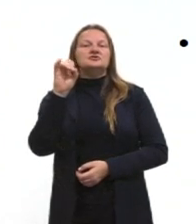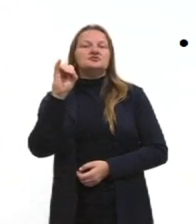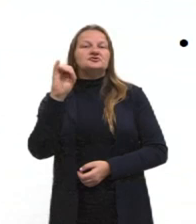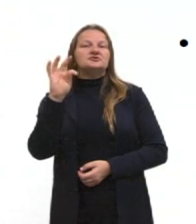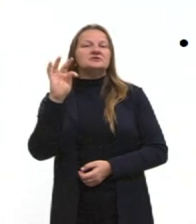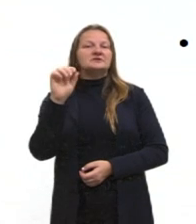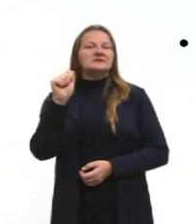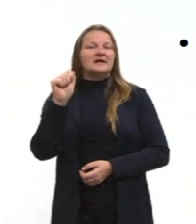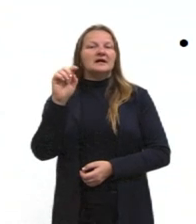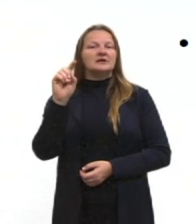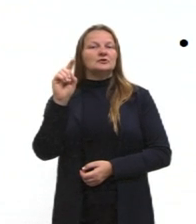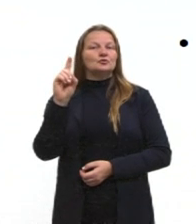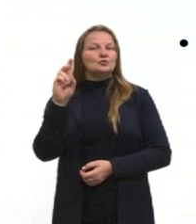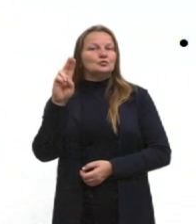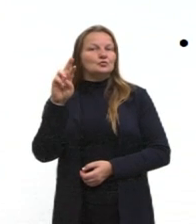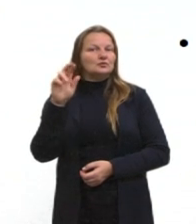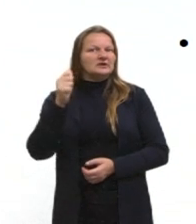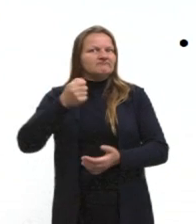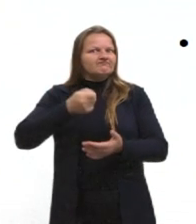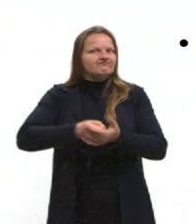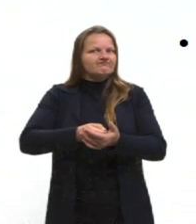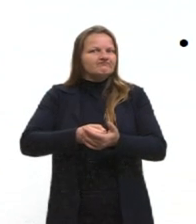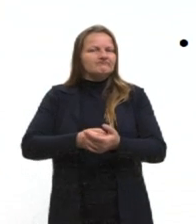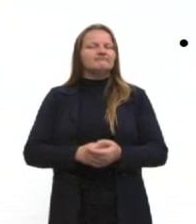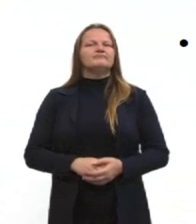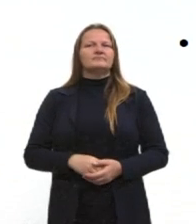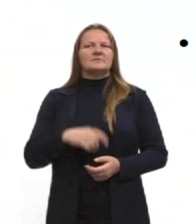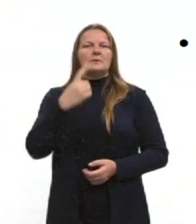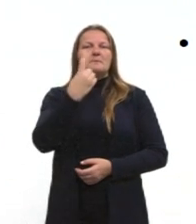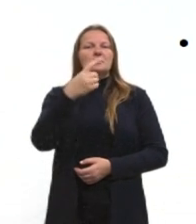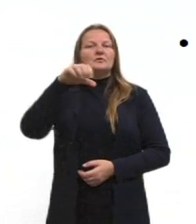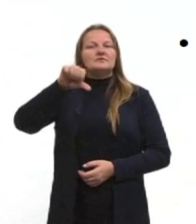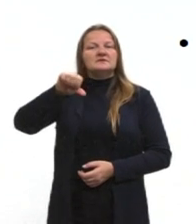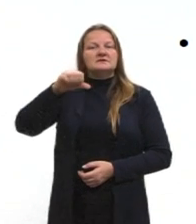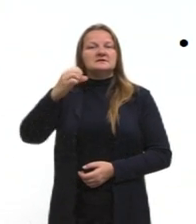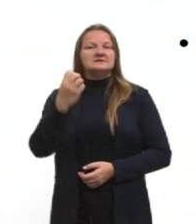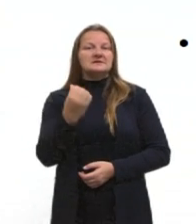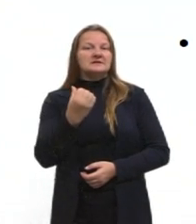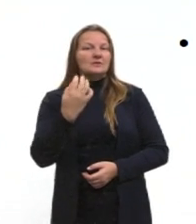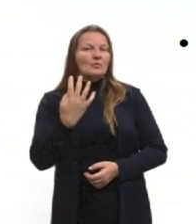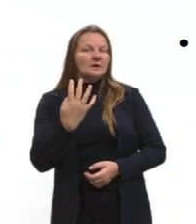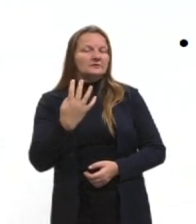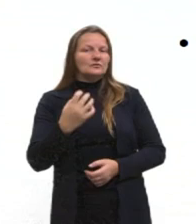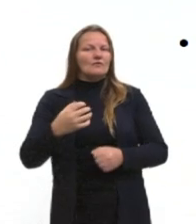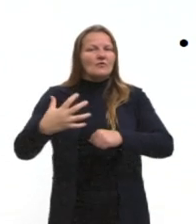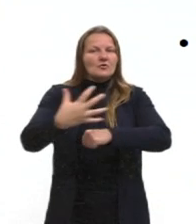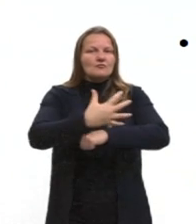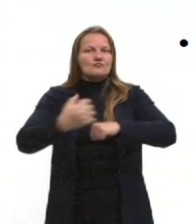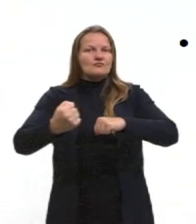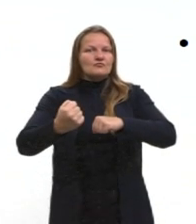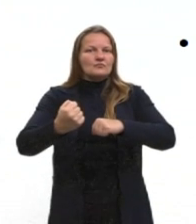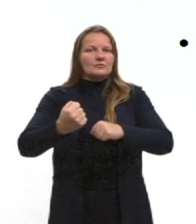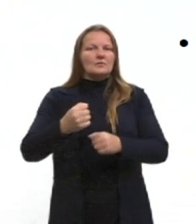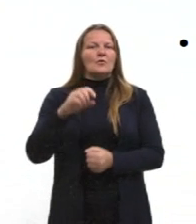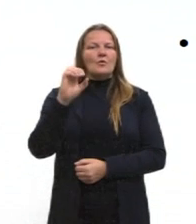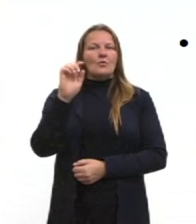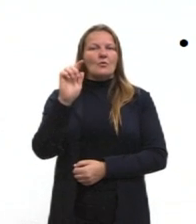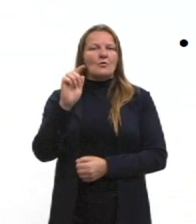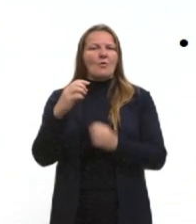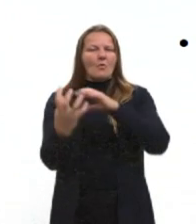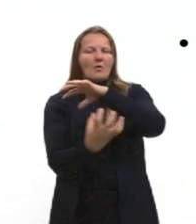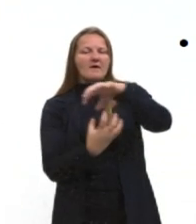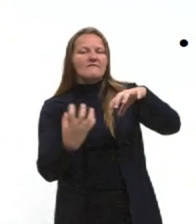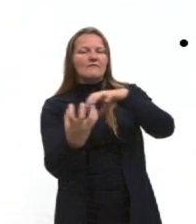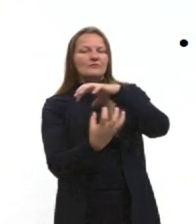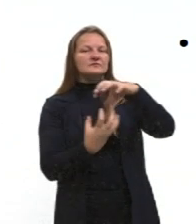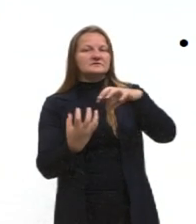debatida ultimamente no Brasil. Então, 1964 foi golpe? Algumas pessoas dizem que foi uma revolução?